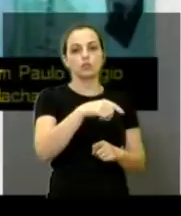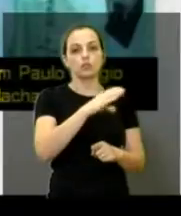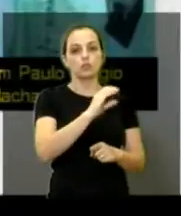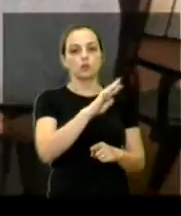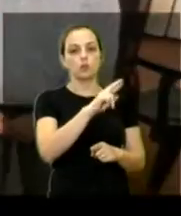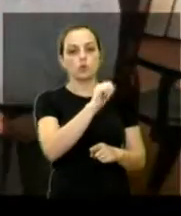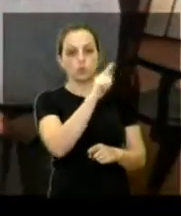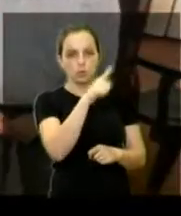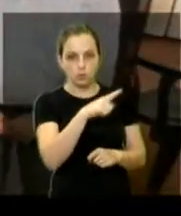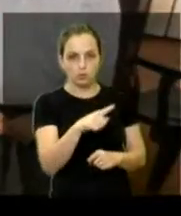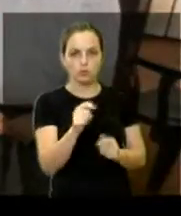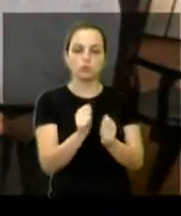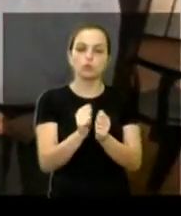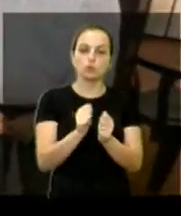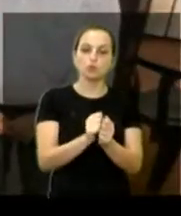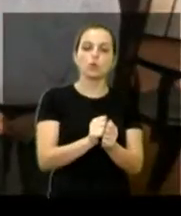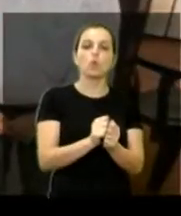Machado.